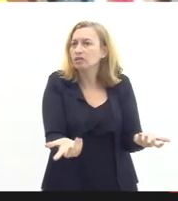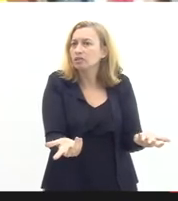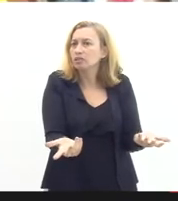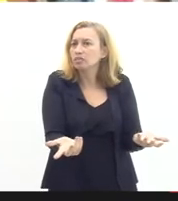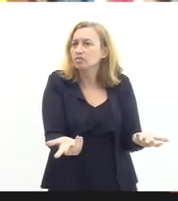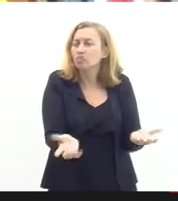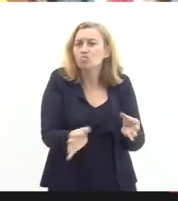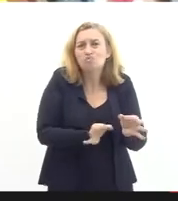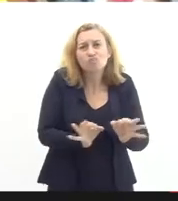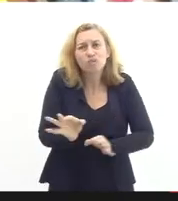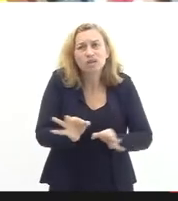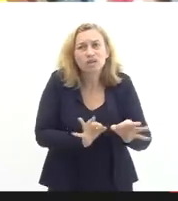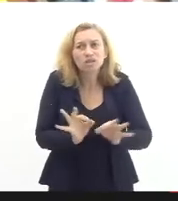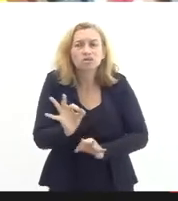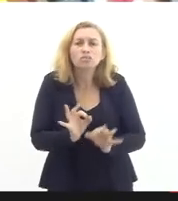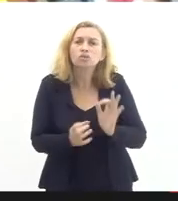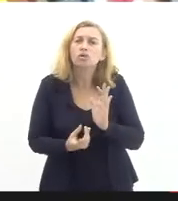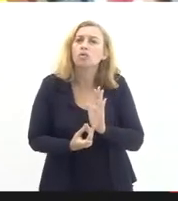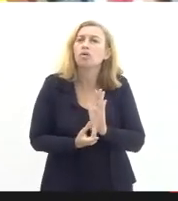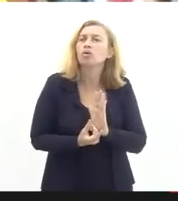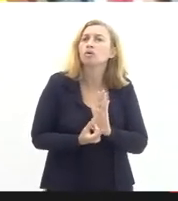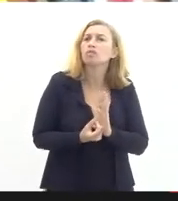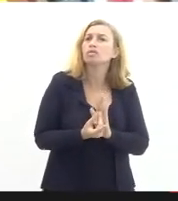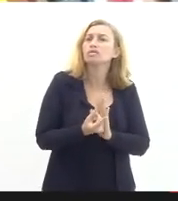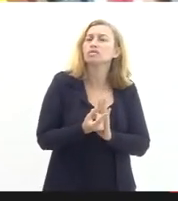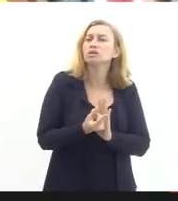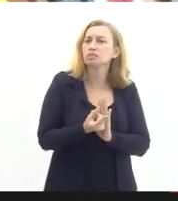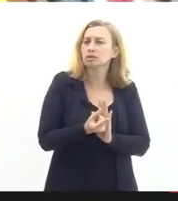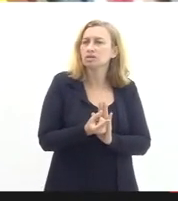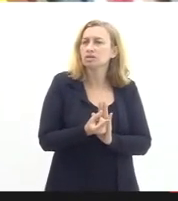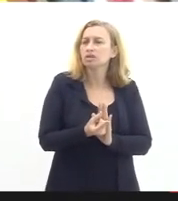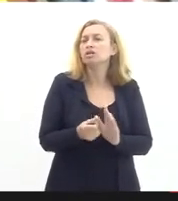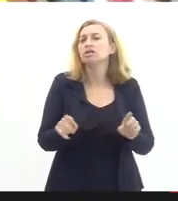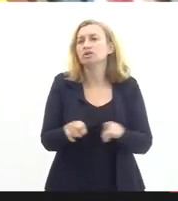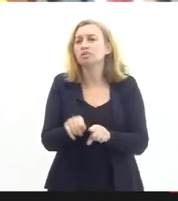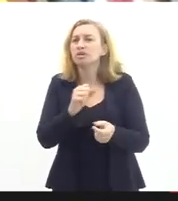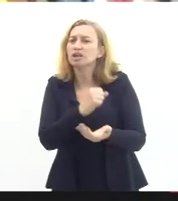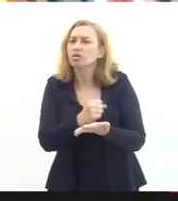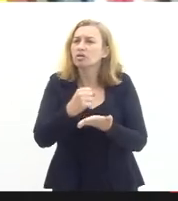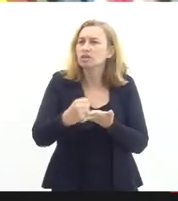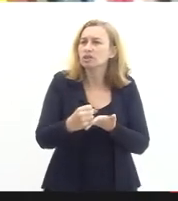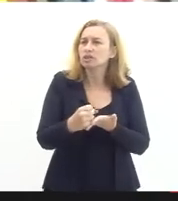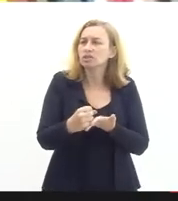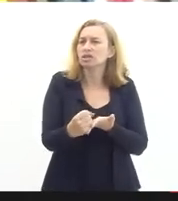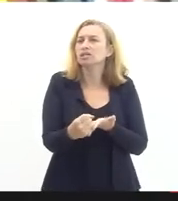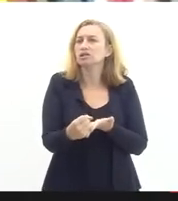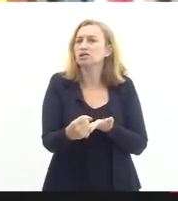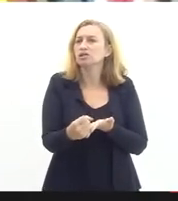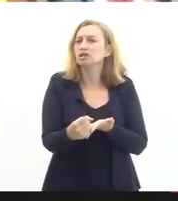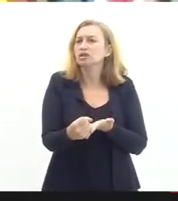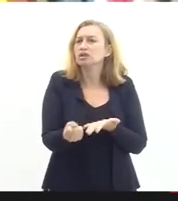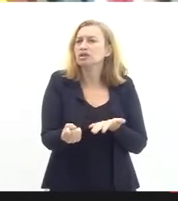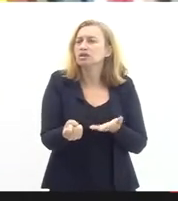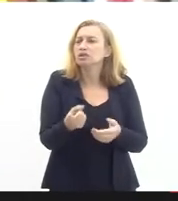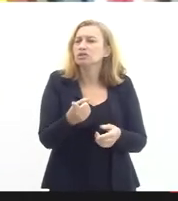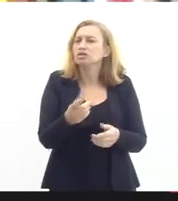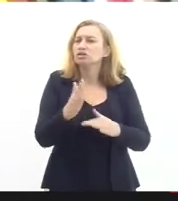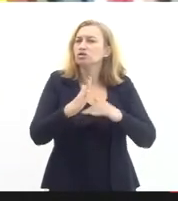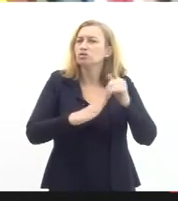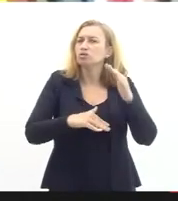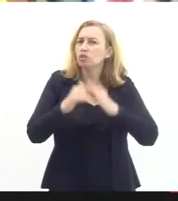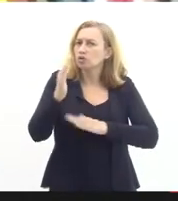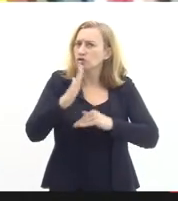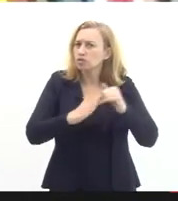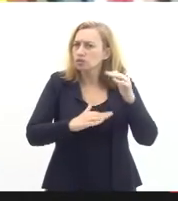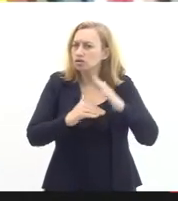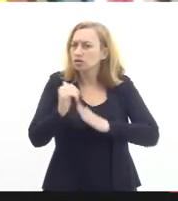plano orçamentário e da contratação de profissionais